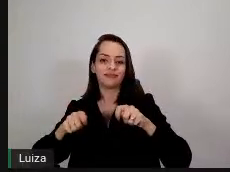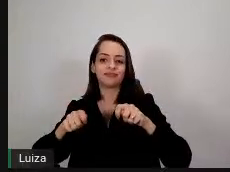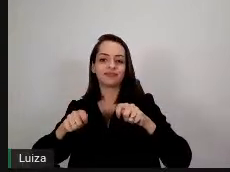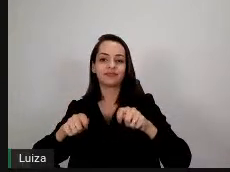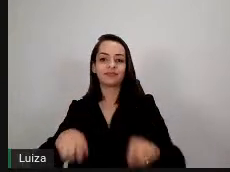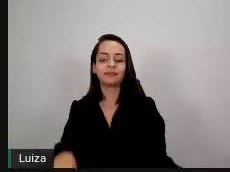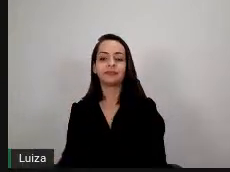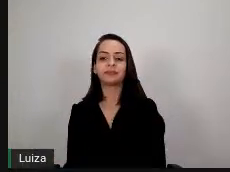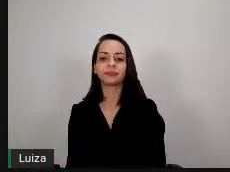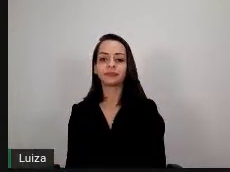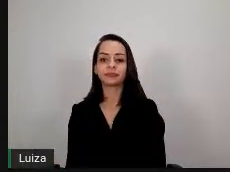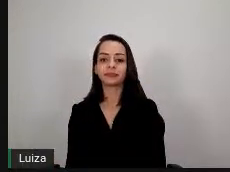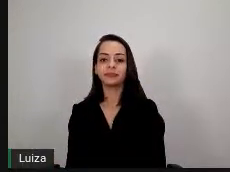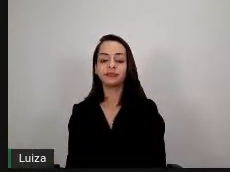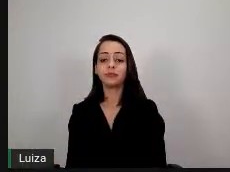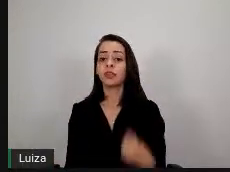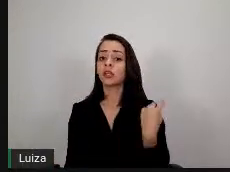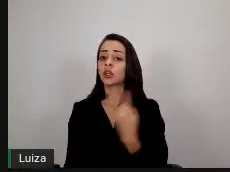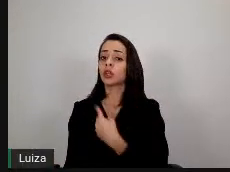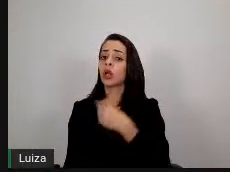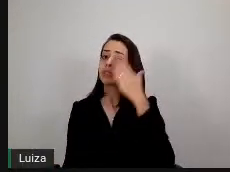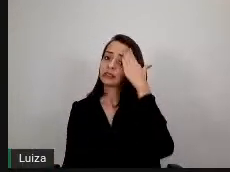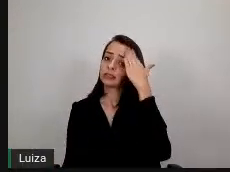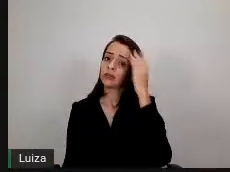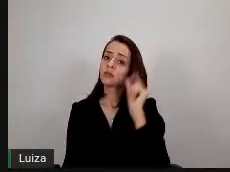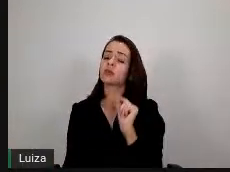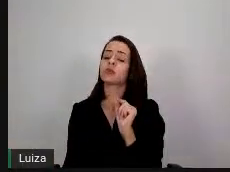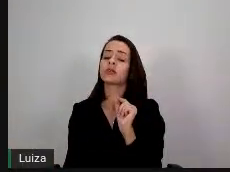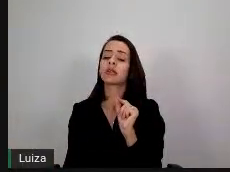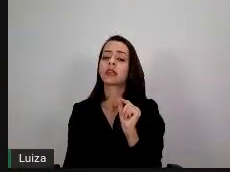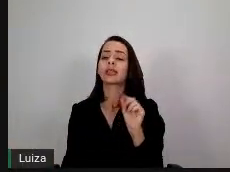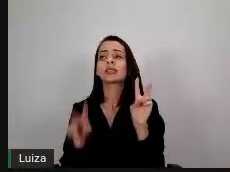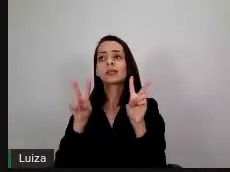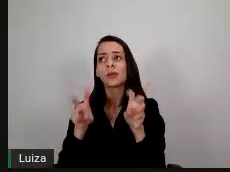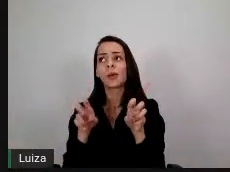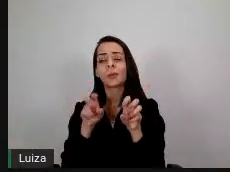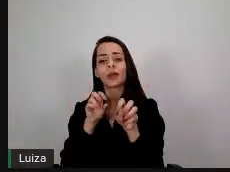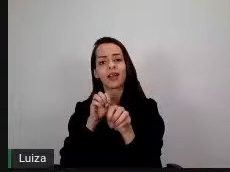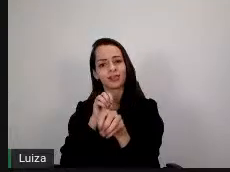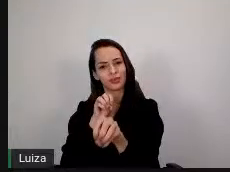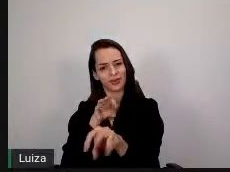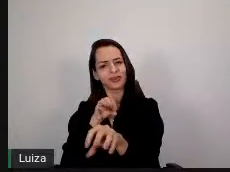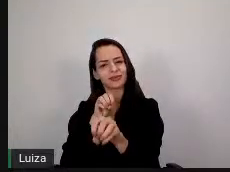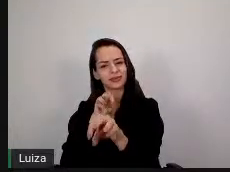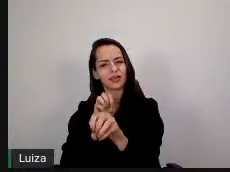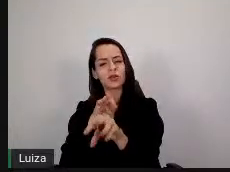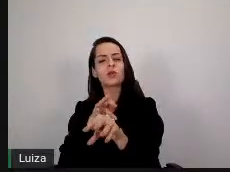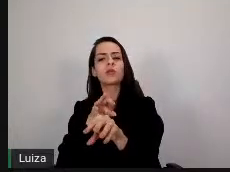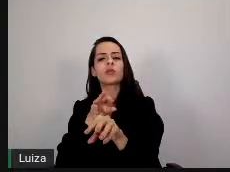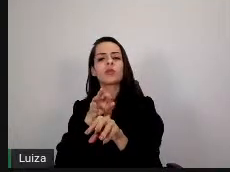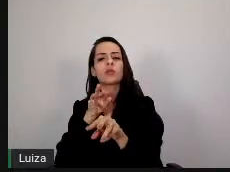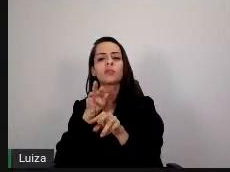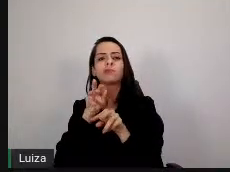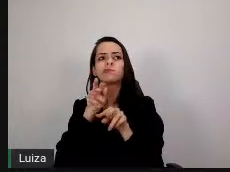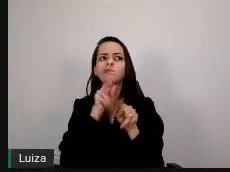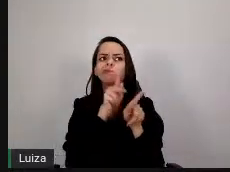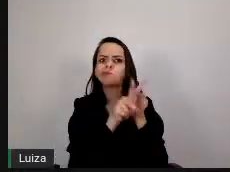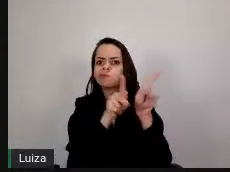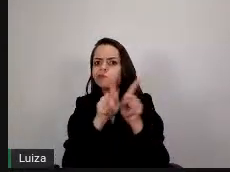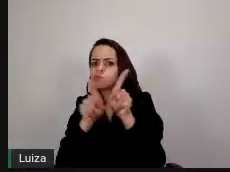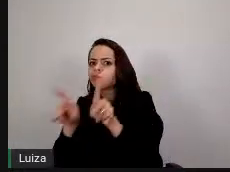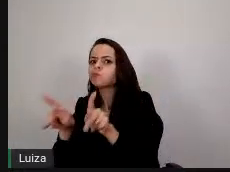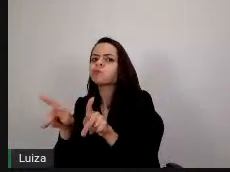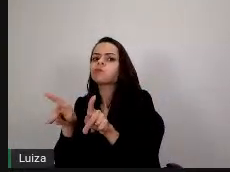A gente sabe que nessa história toda de educação, muitas pessoas passaram por esse processo